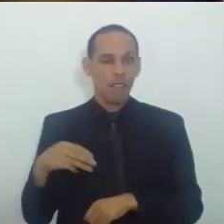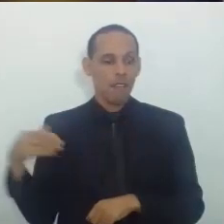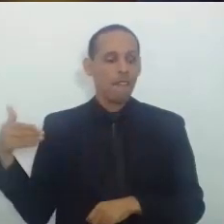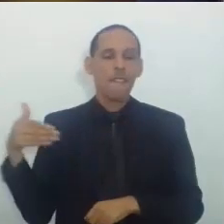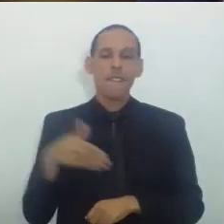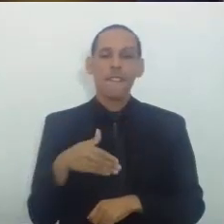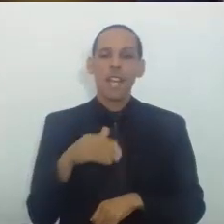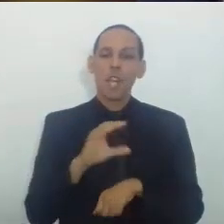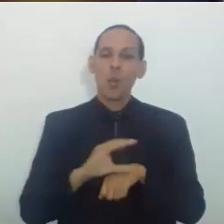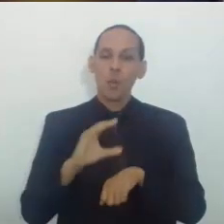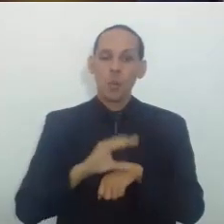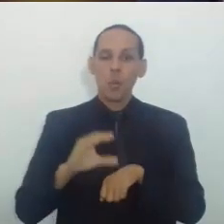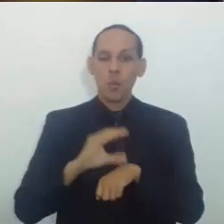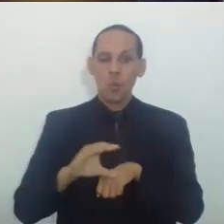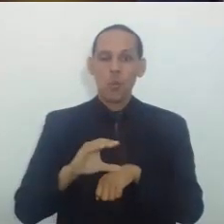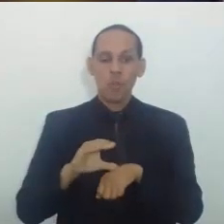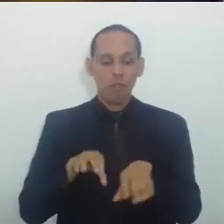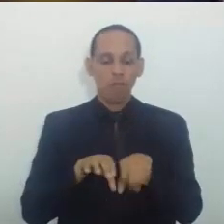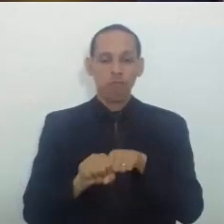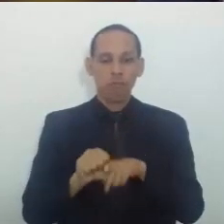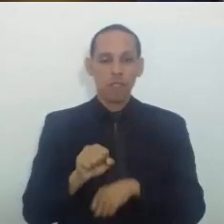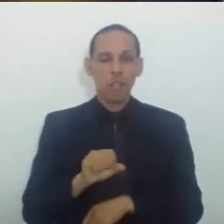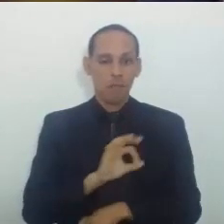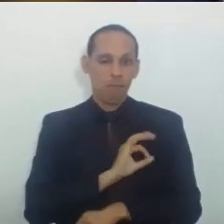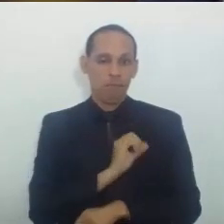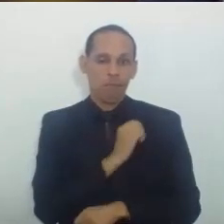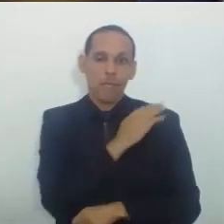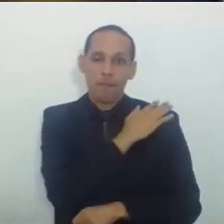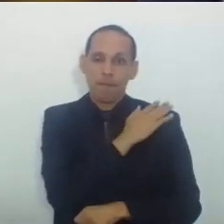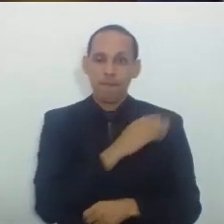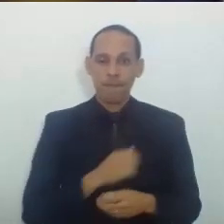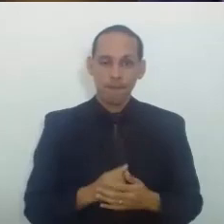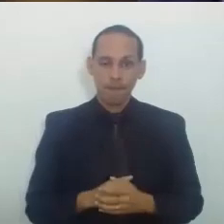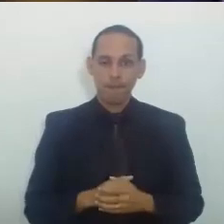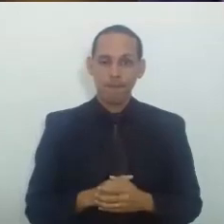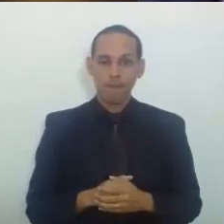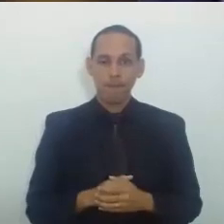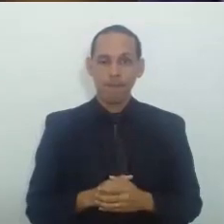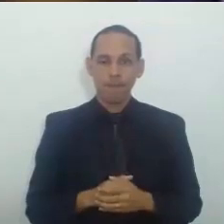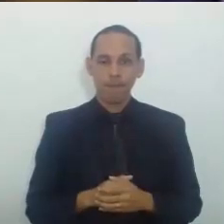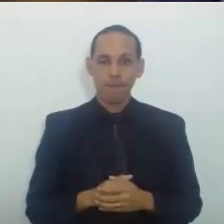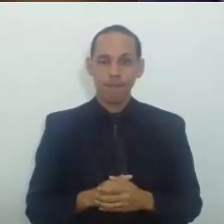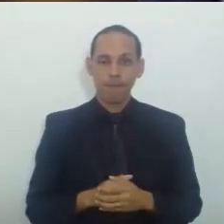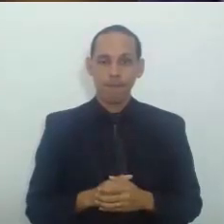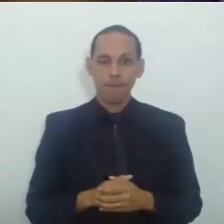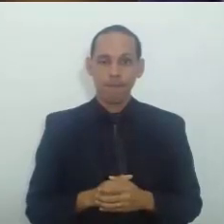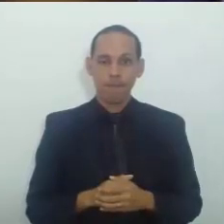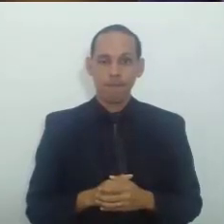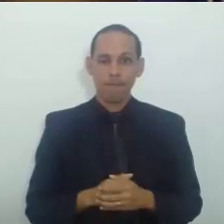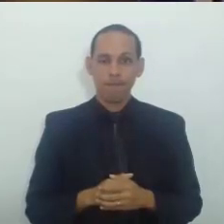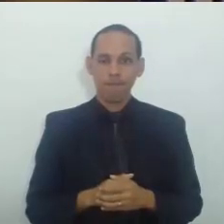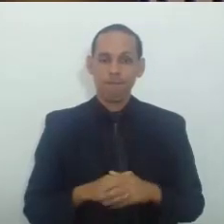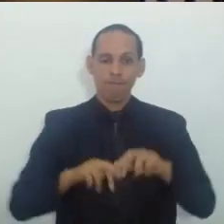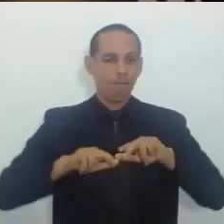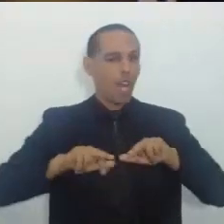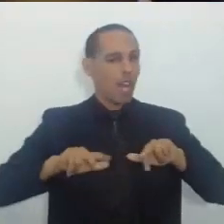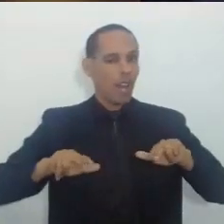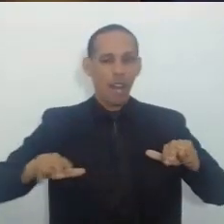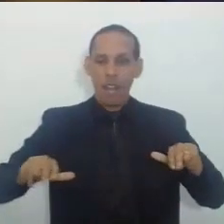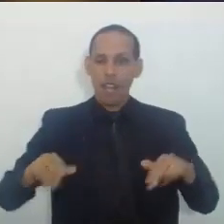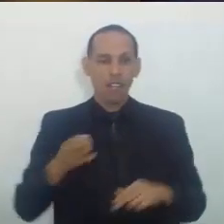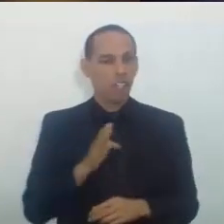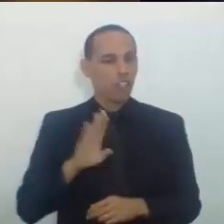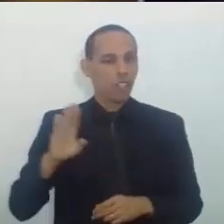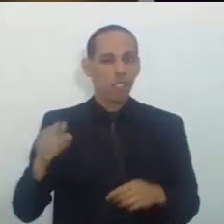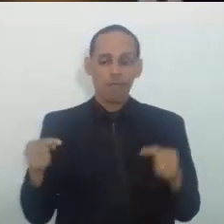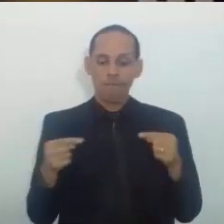Cursar O curso De formação Da PM Tem Vários Candidatos Nesse Tem